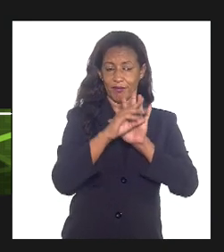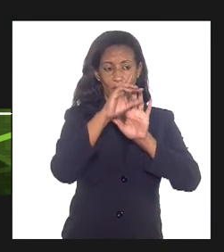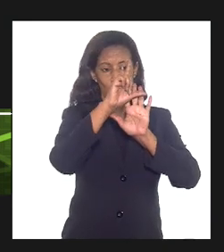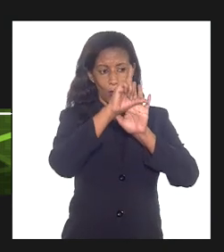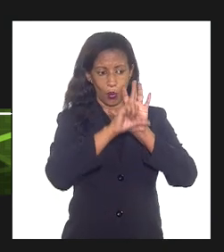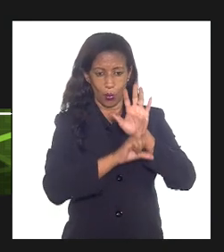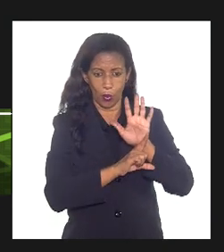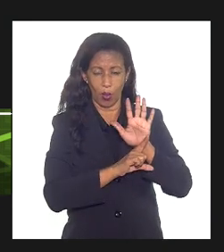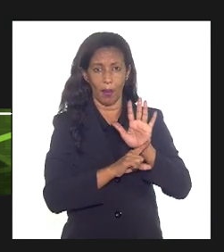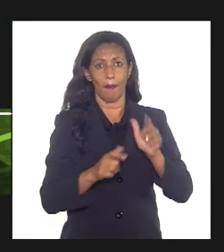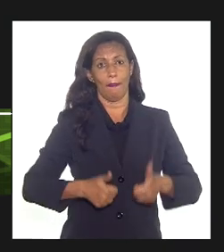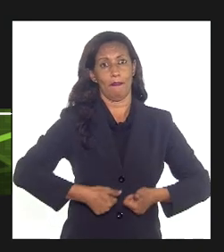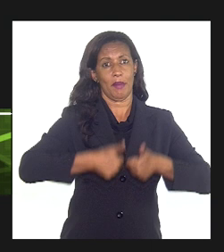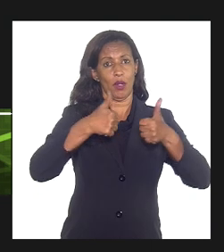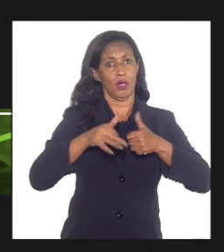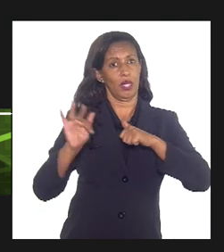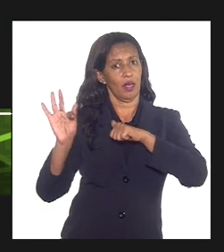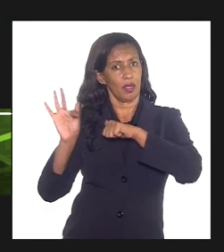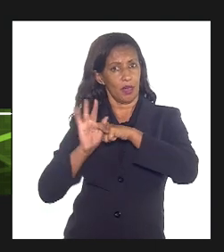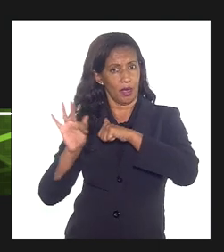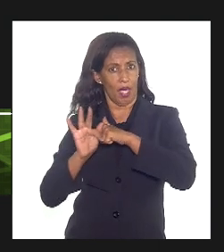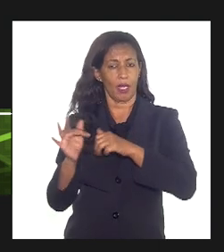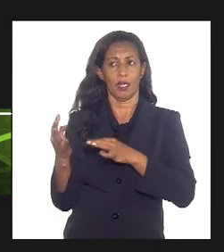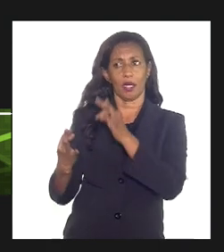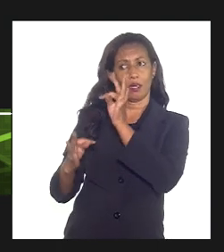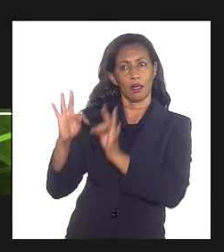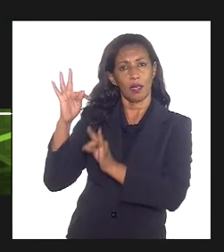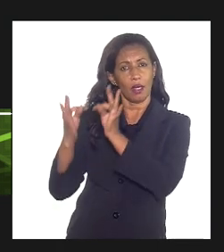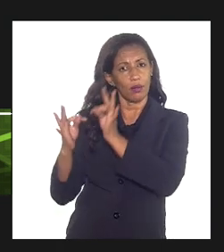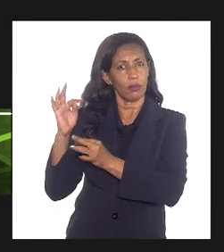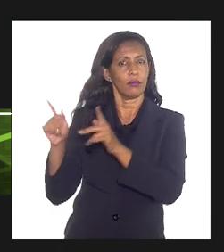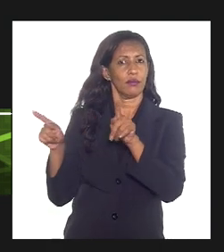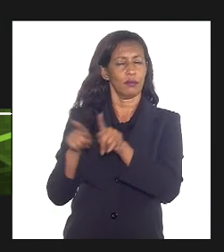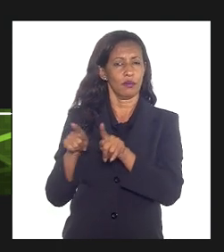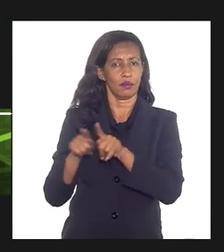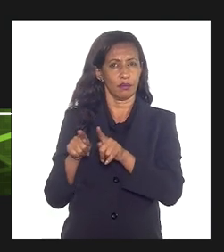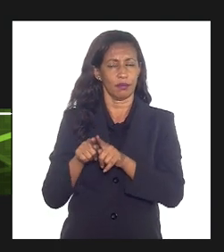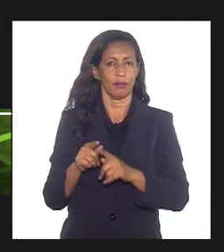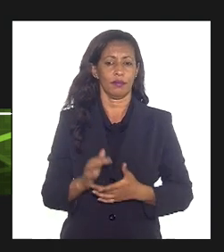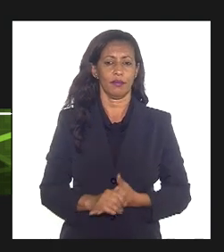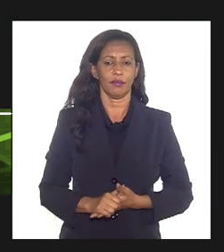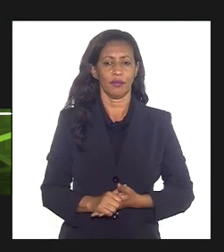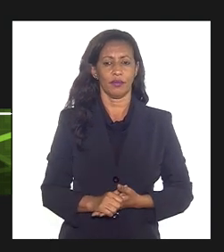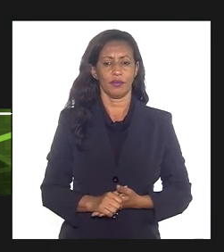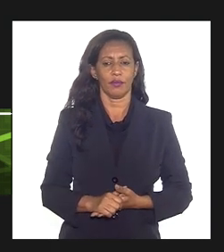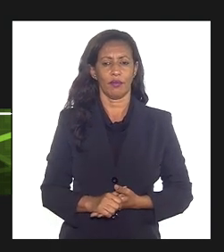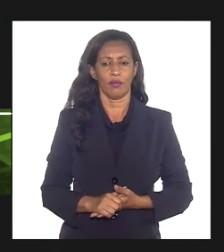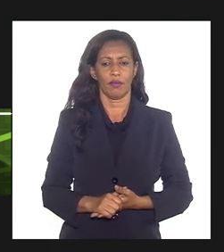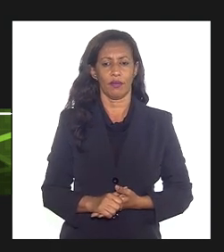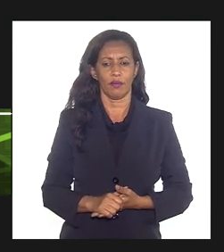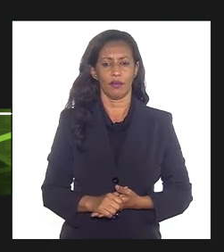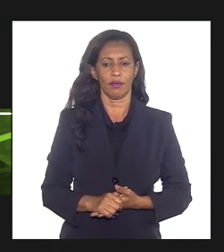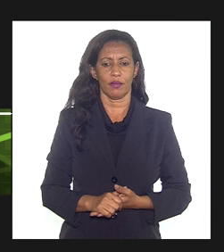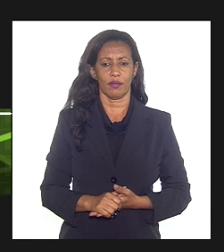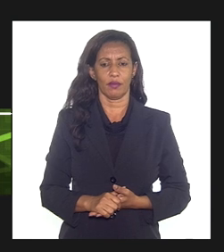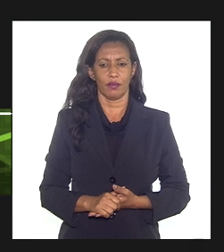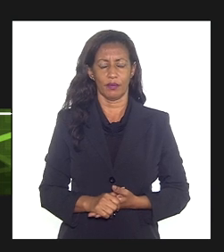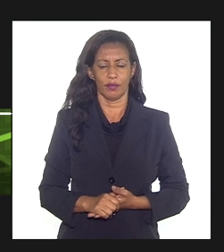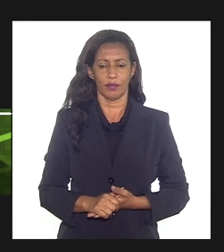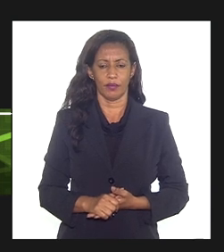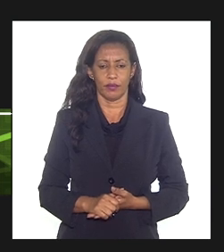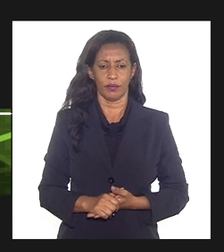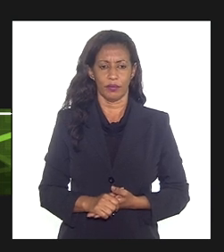técnicas e tecnológicas já possíveis de serem absorvidas diante do censo técnico.